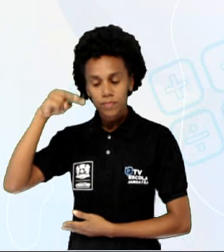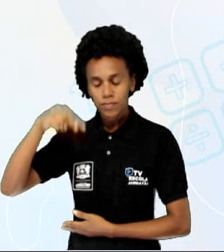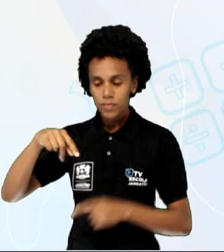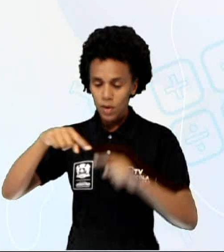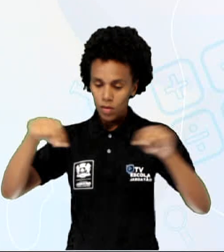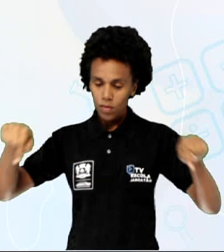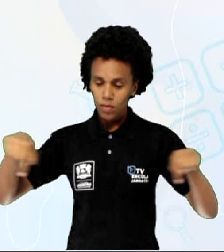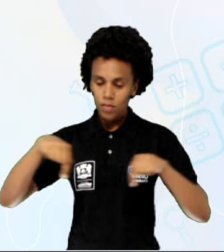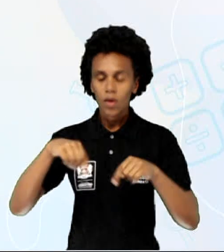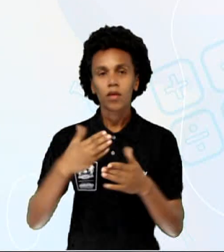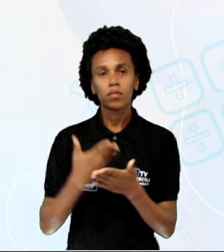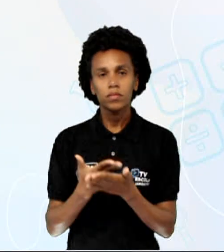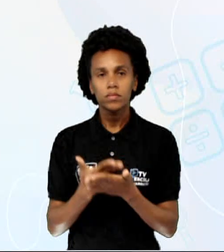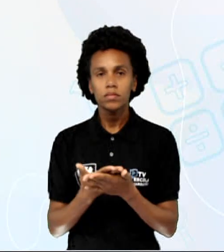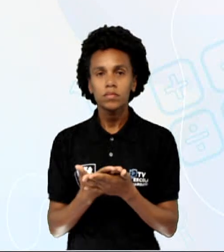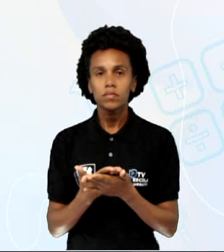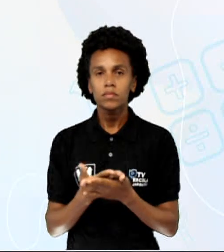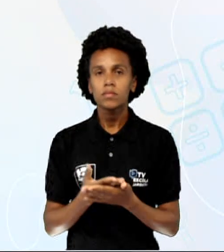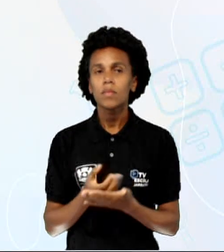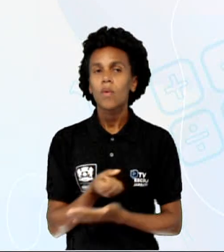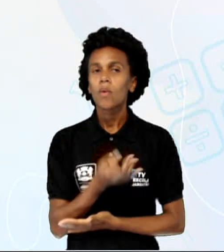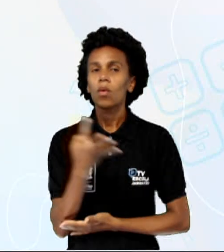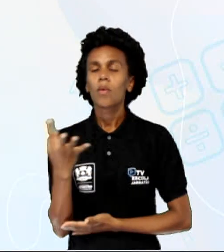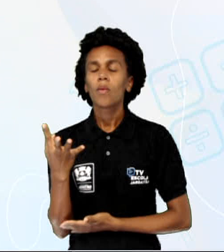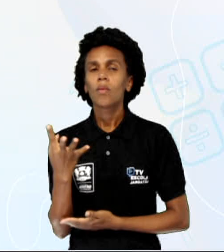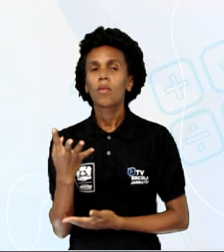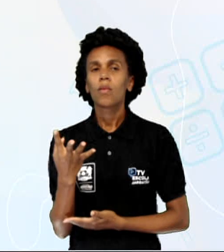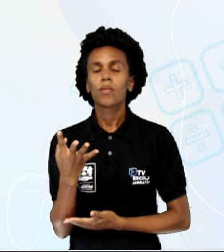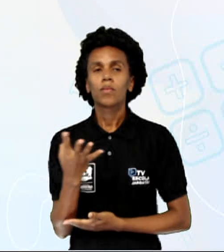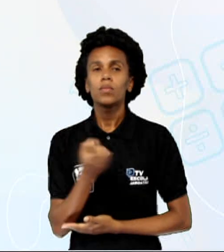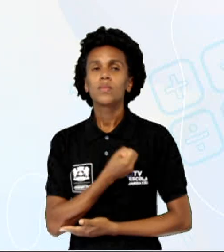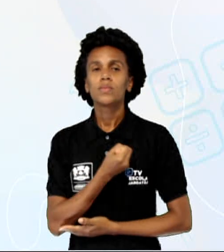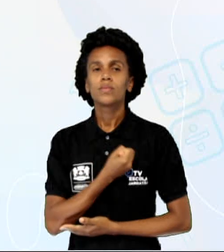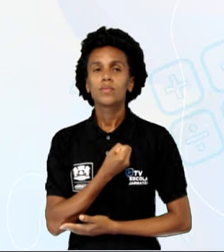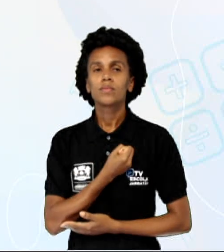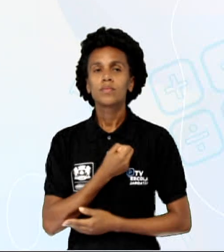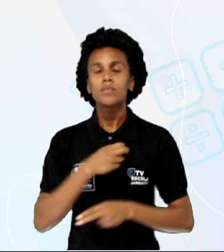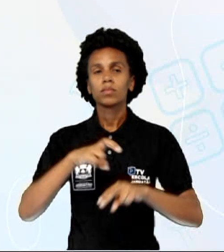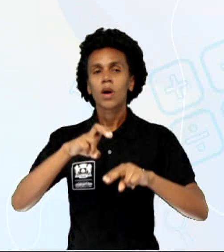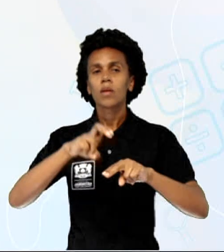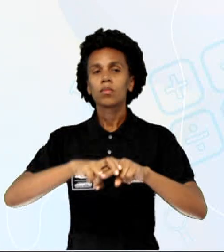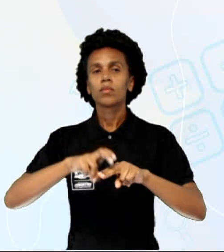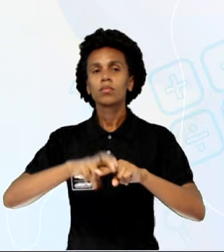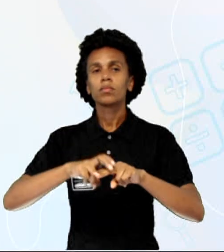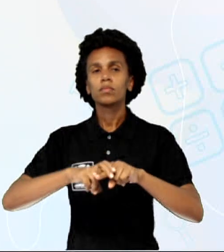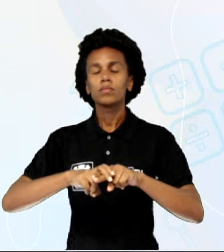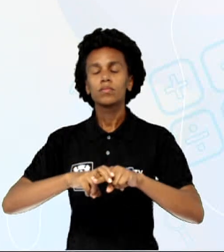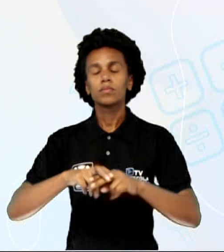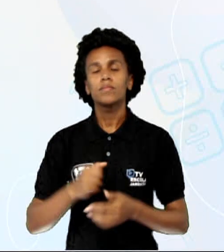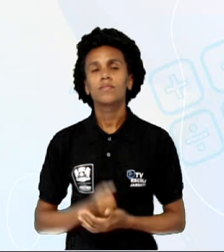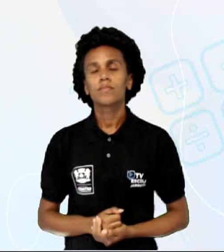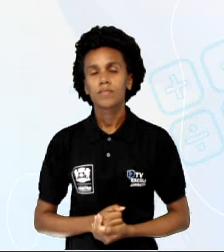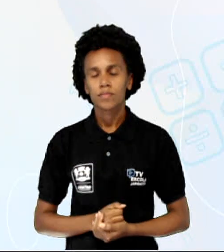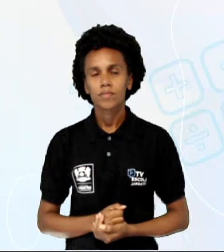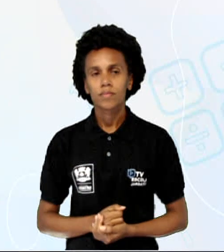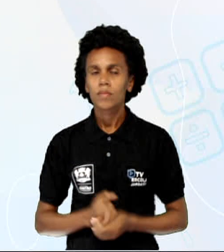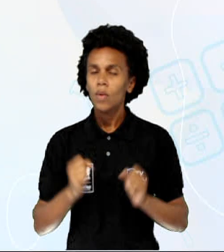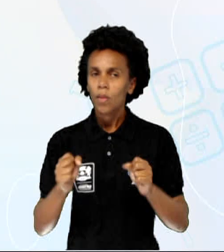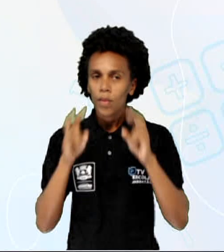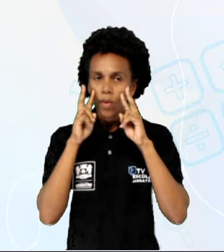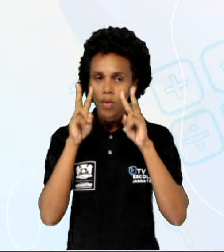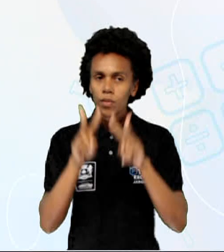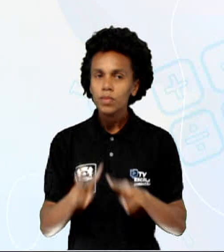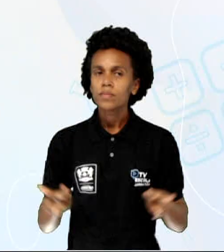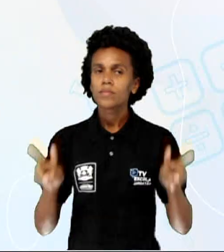sala de aula. Qual é o número total de carteiras que a gente tem aí? Nesse caso, eu posso observar quantas carteiras eu